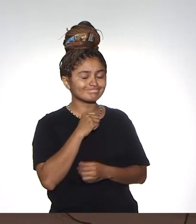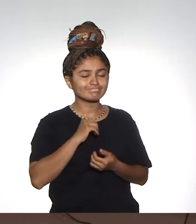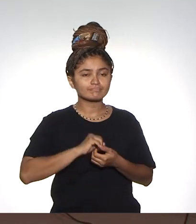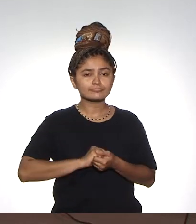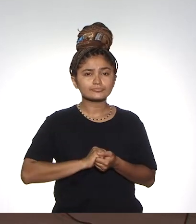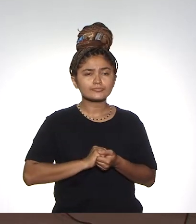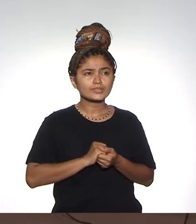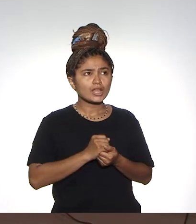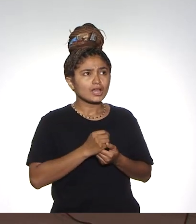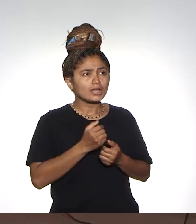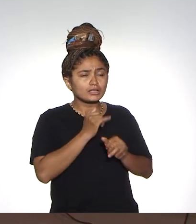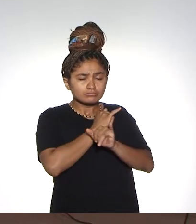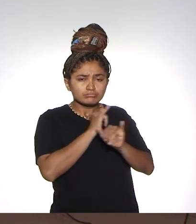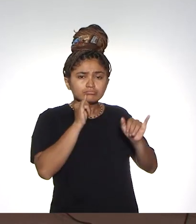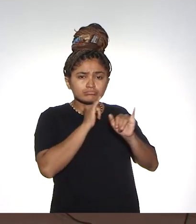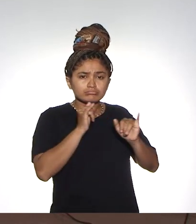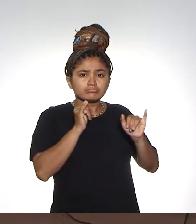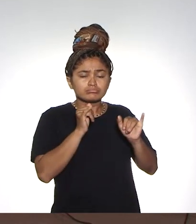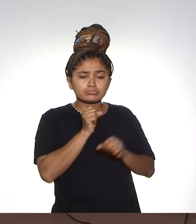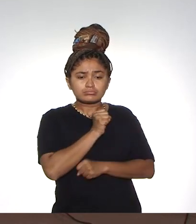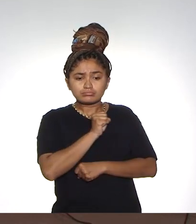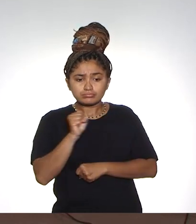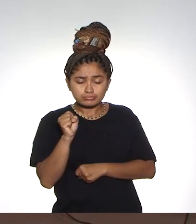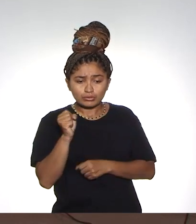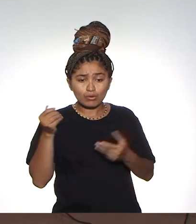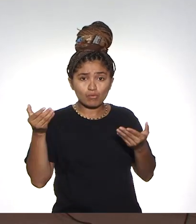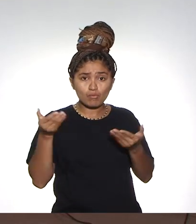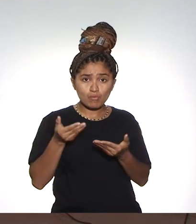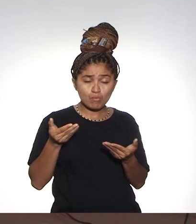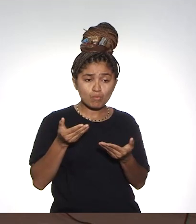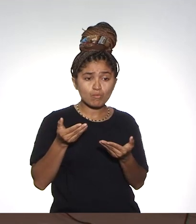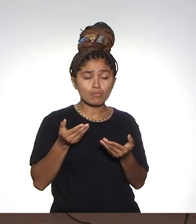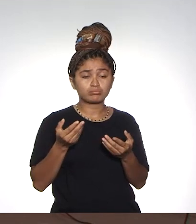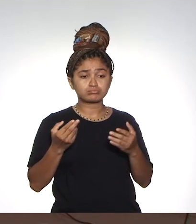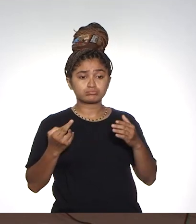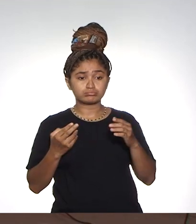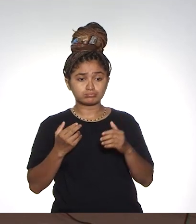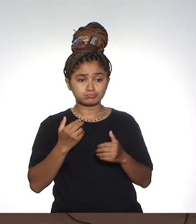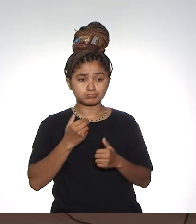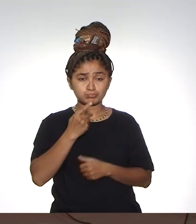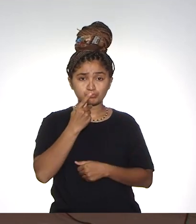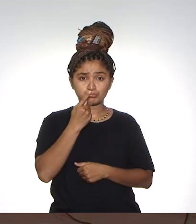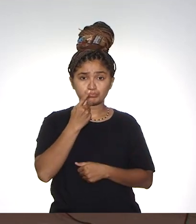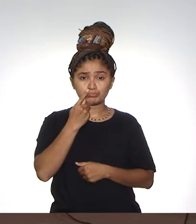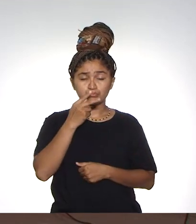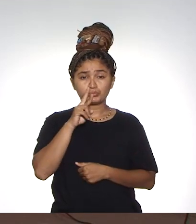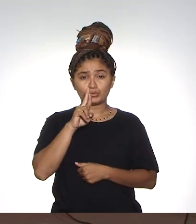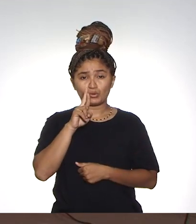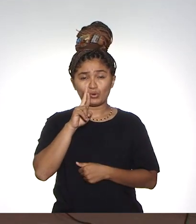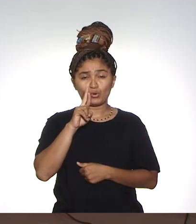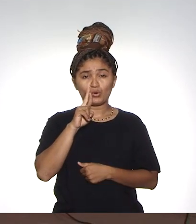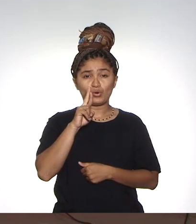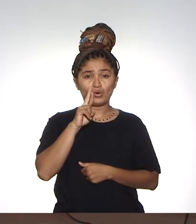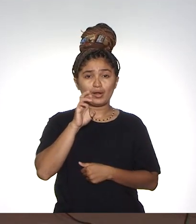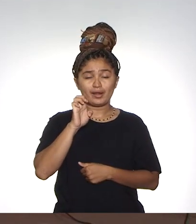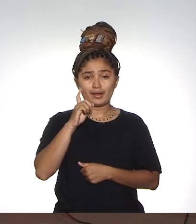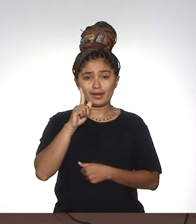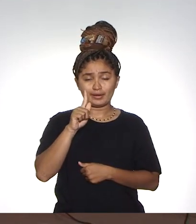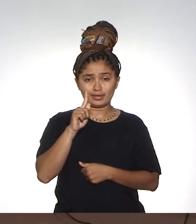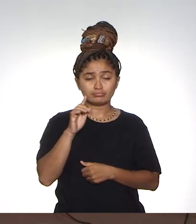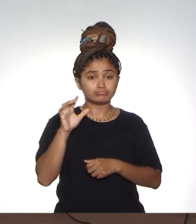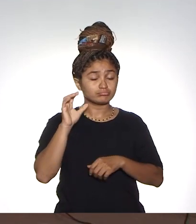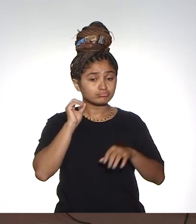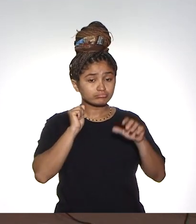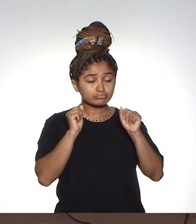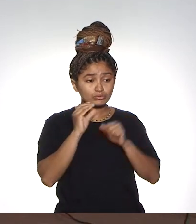Para oferta desse semestre, a Pró-Reitoria de Ensino e Graduação já está escutando os